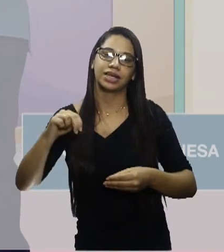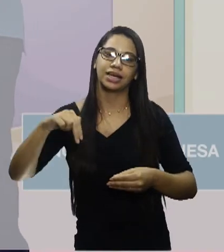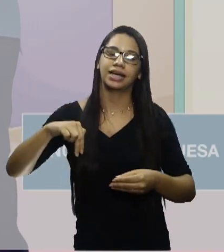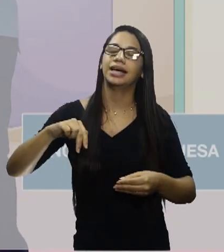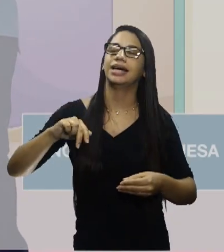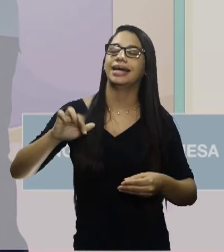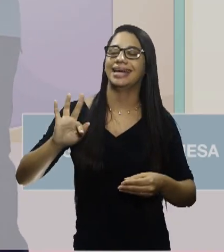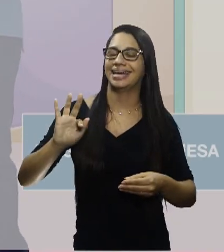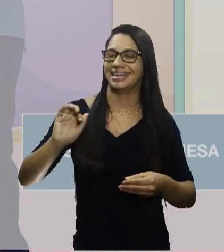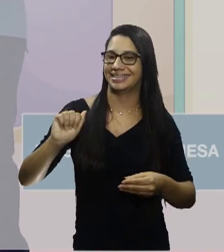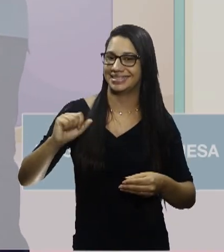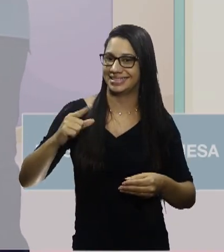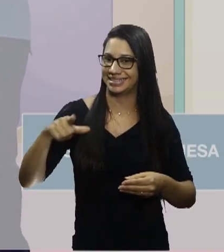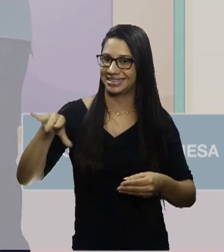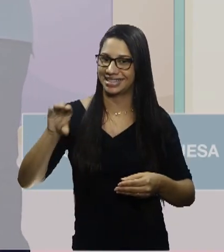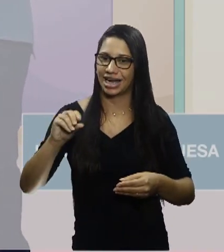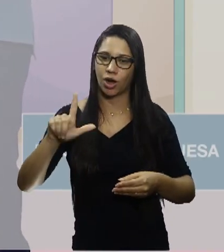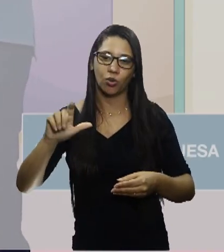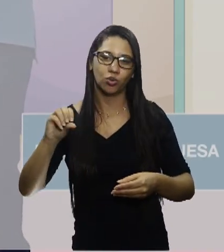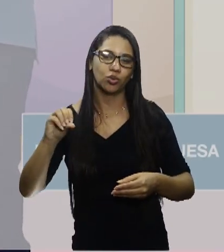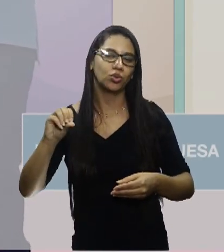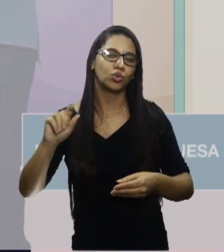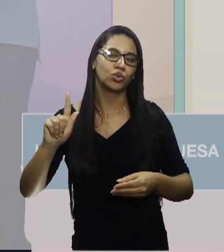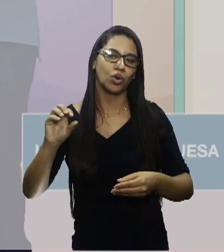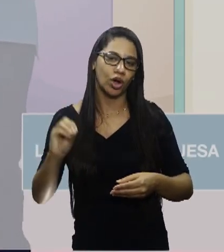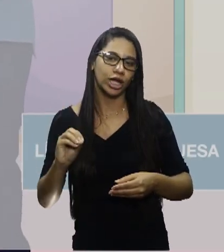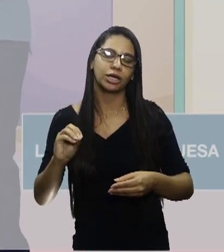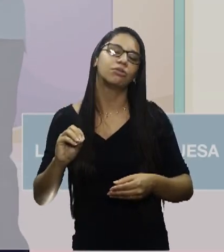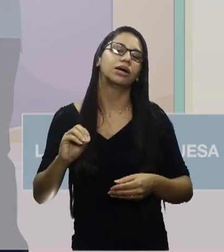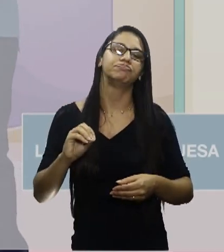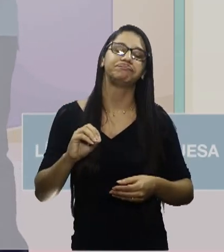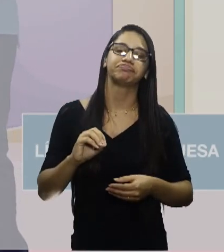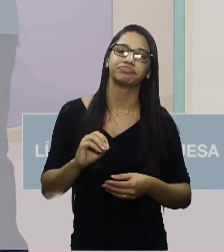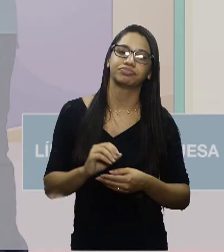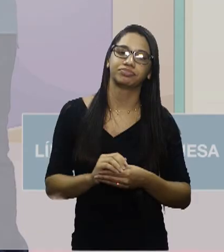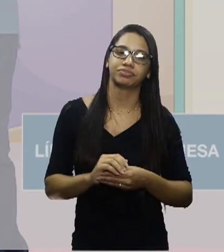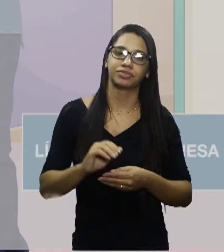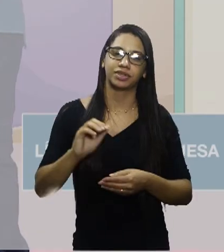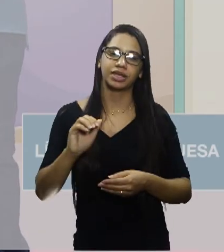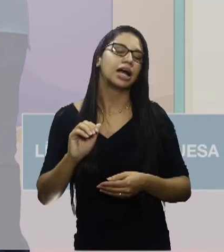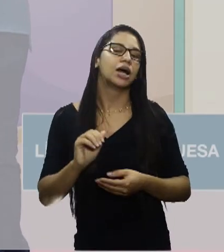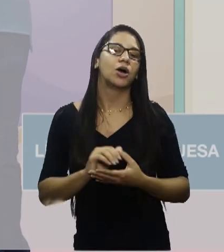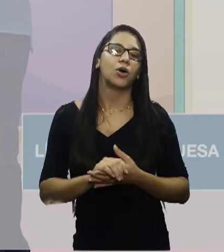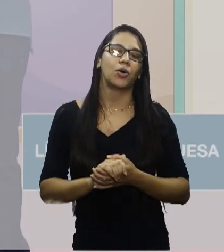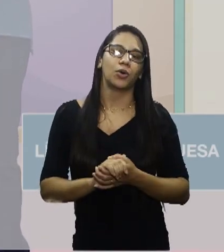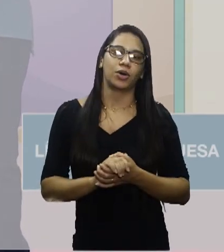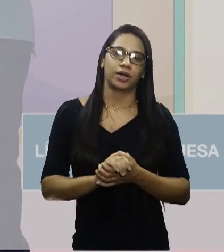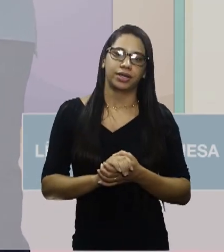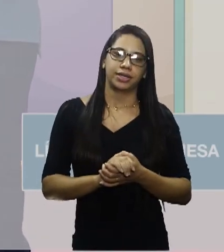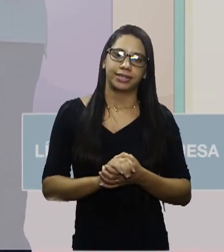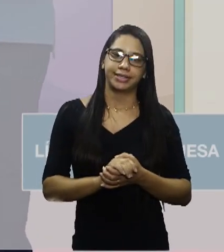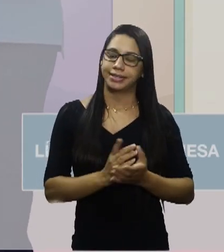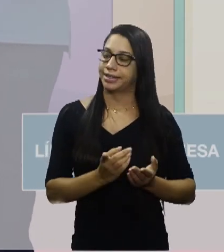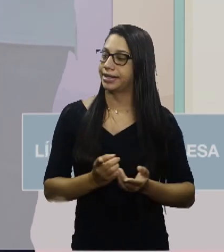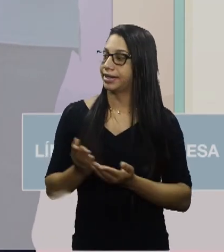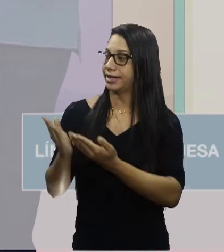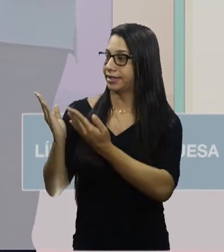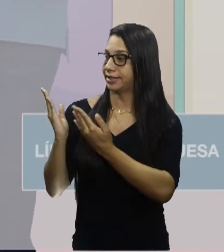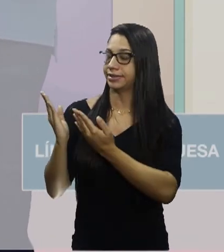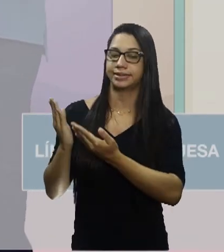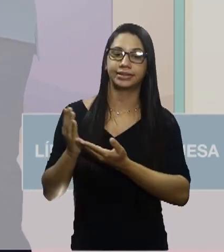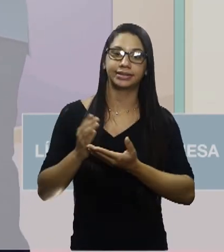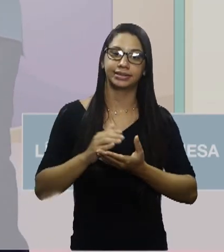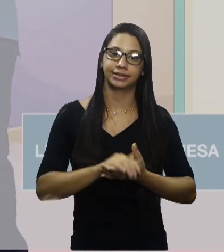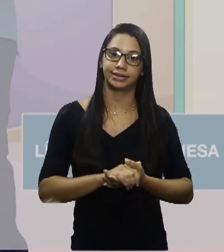isso, portanto, logo, assim, por consequência, por conseguinte, consequentemente, de modo que,